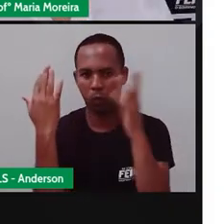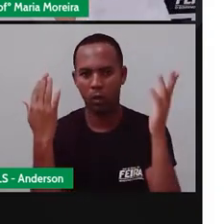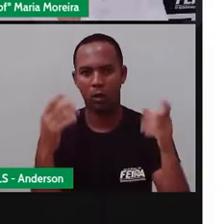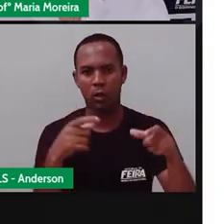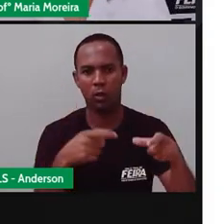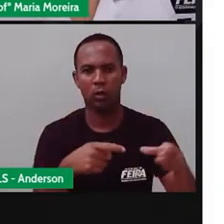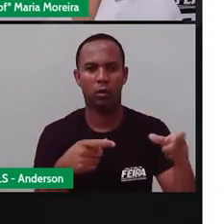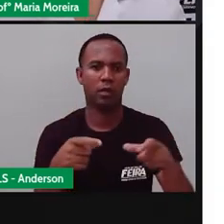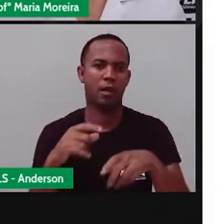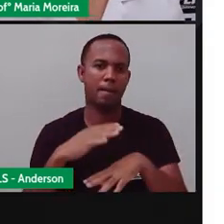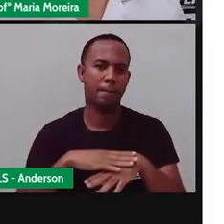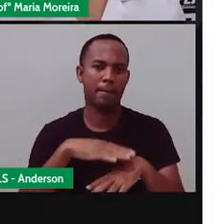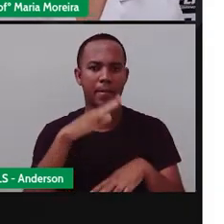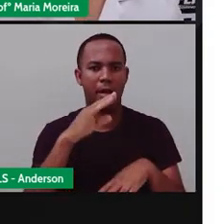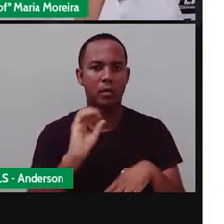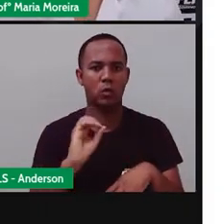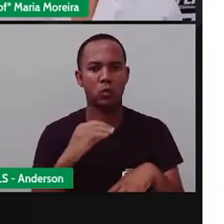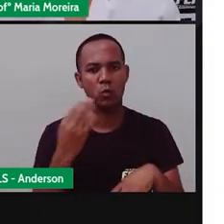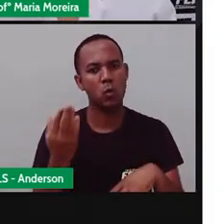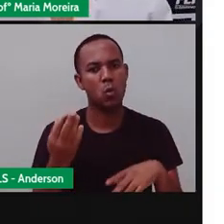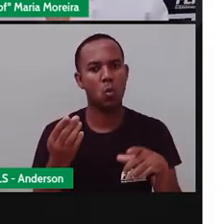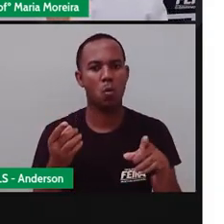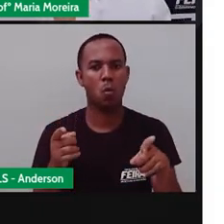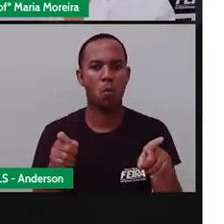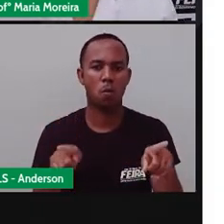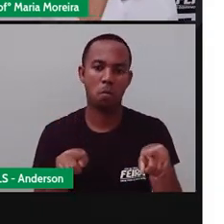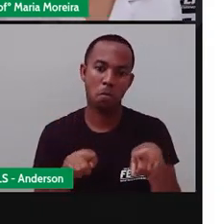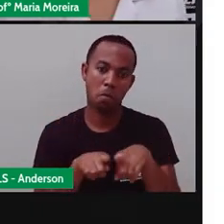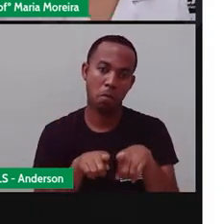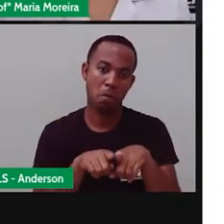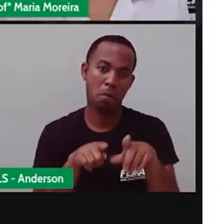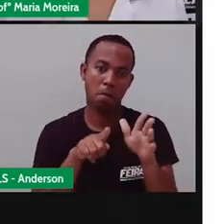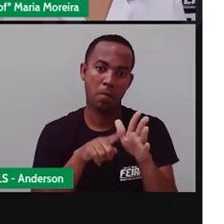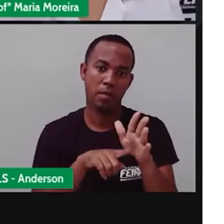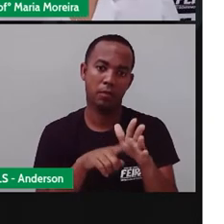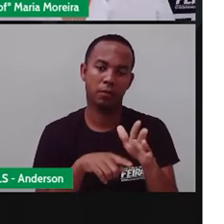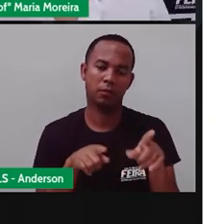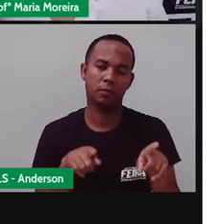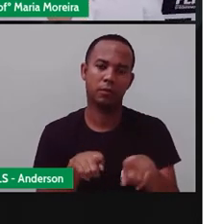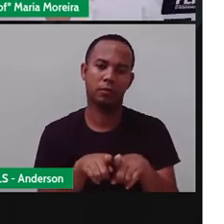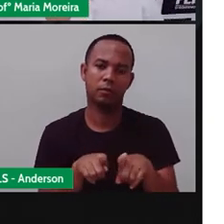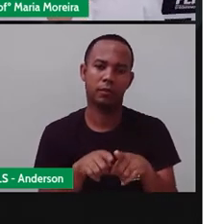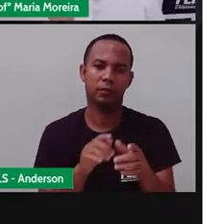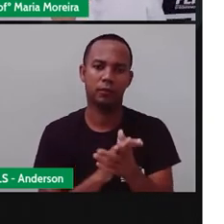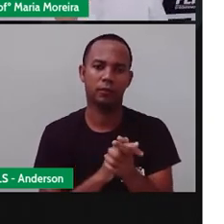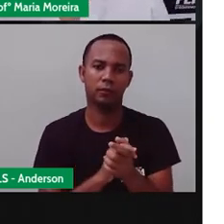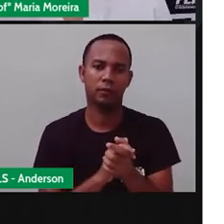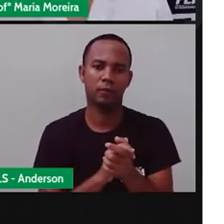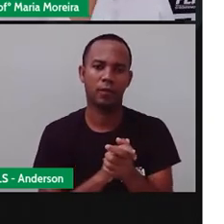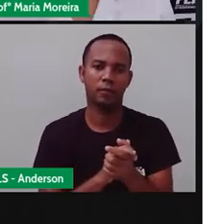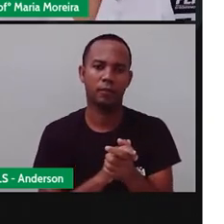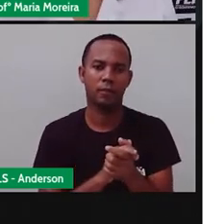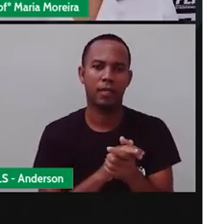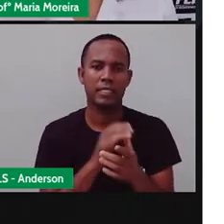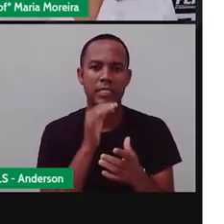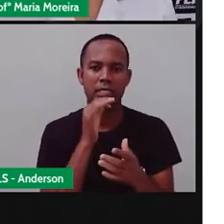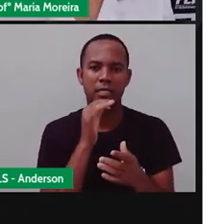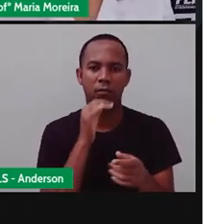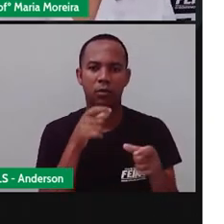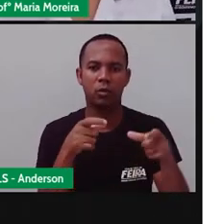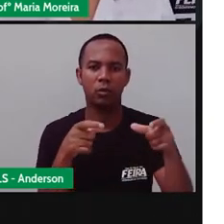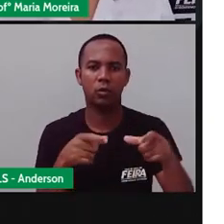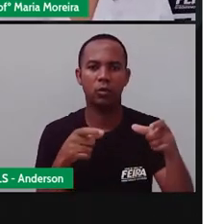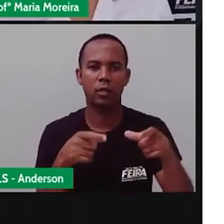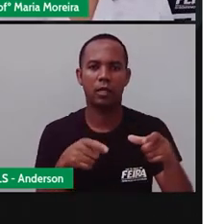possuem mais árvores, tem outros que nem tanto. Mais próximos ou distantes do centro. Por exemplo, eu vou dar o exemplo do Alto do Cruzeiro, do